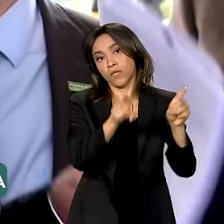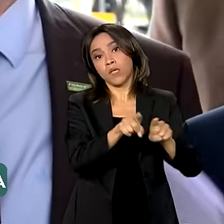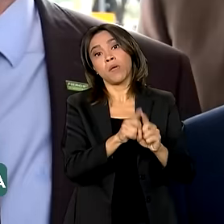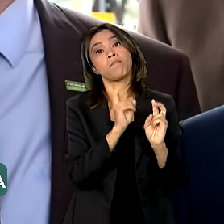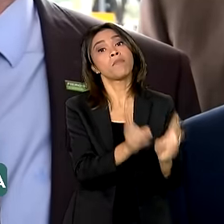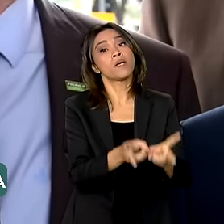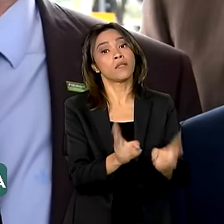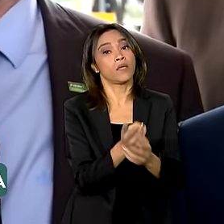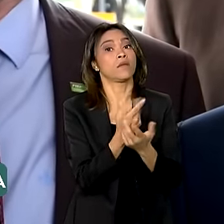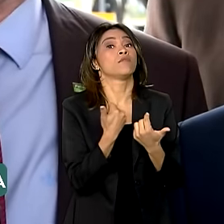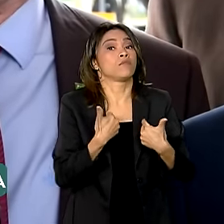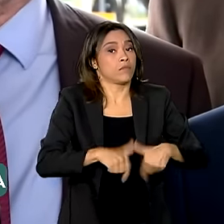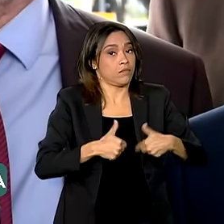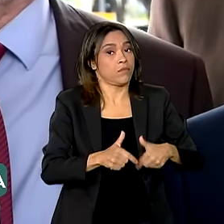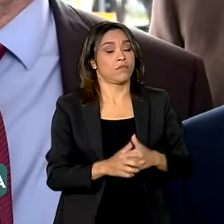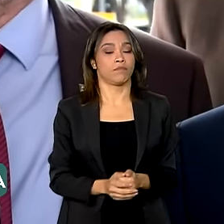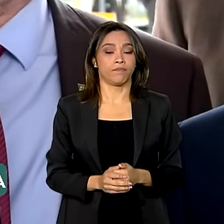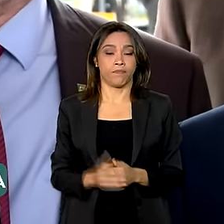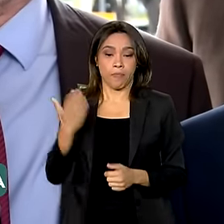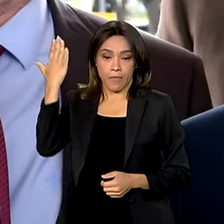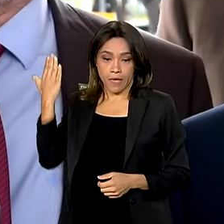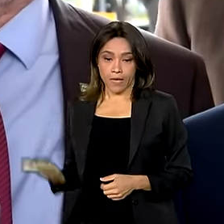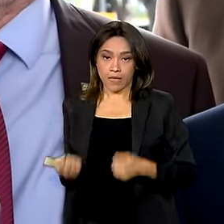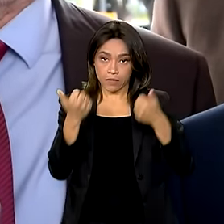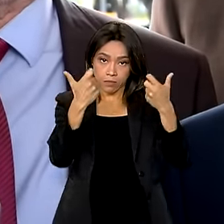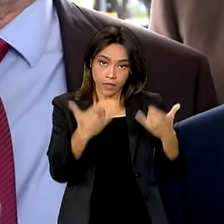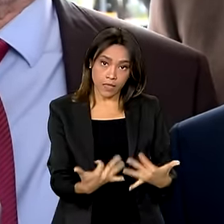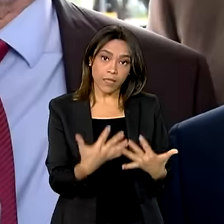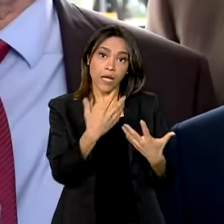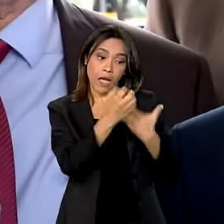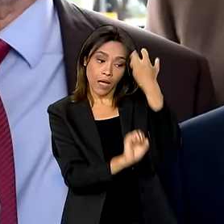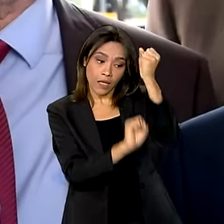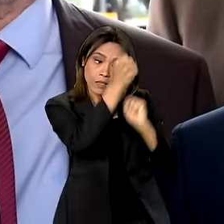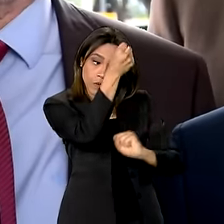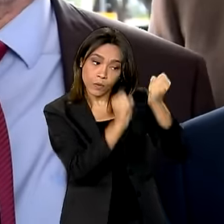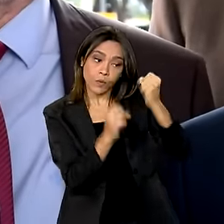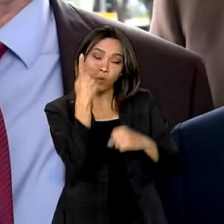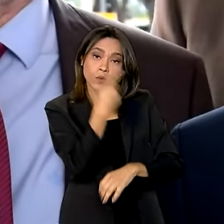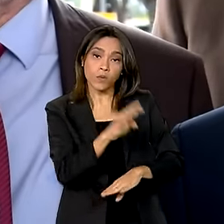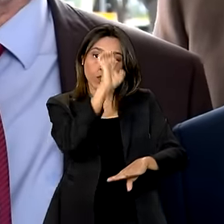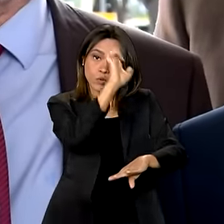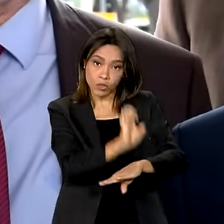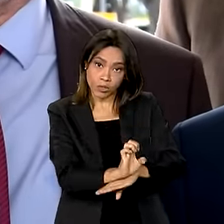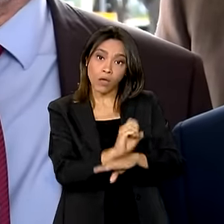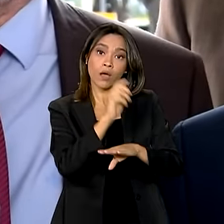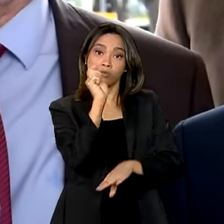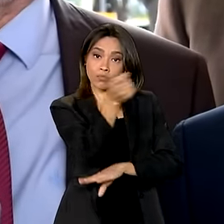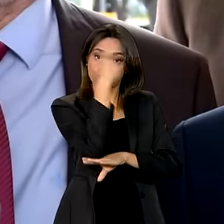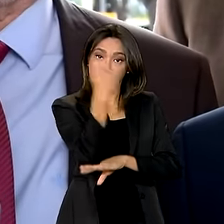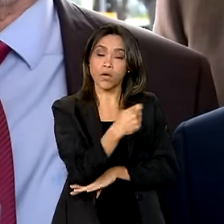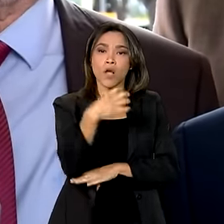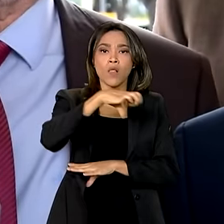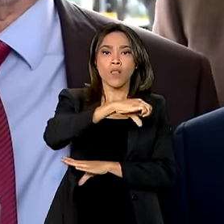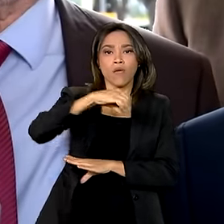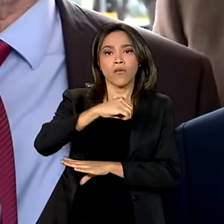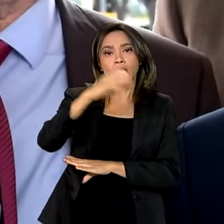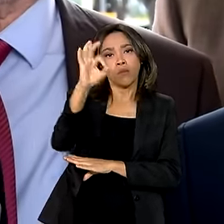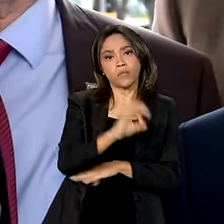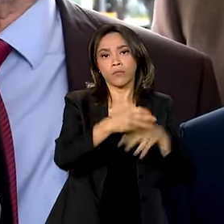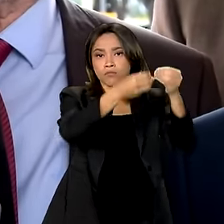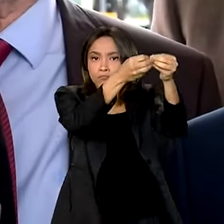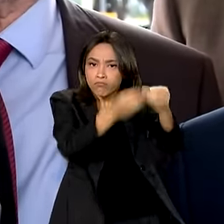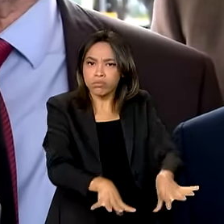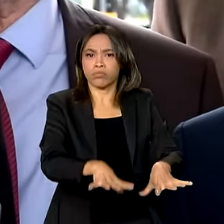A indústria gaúcha foi mais de 90% afetada, porque foram as